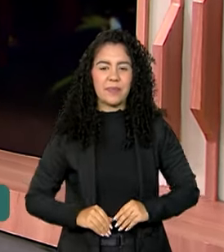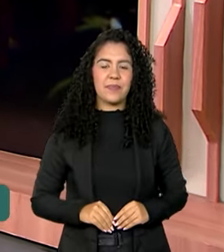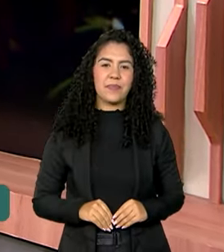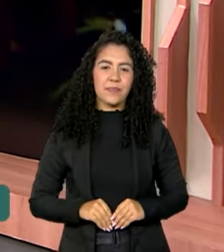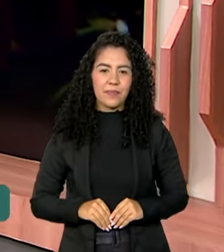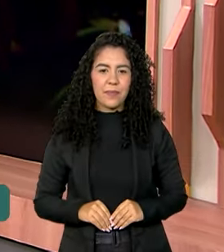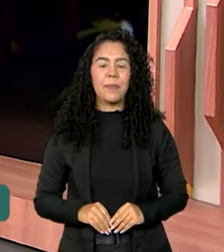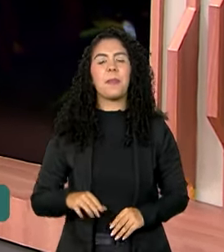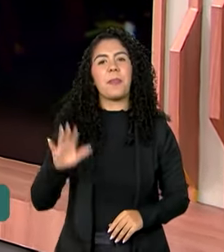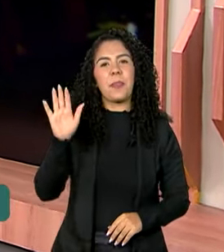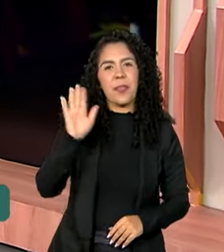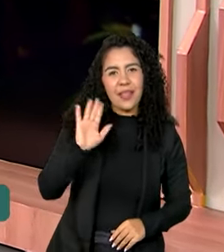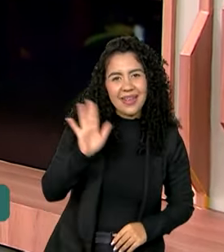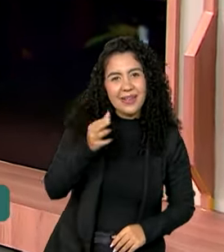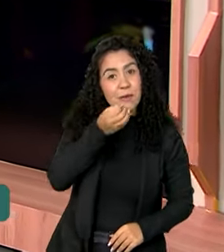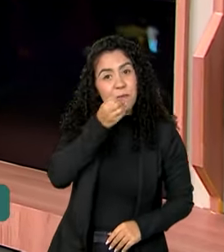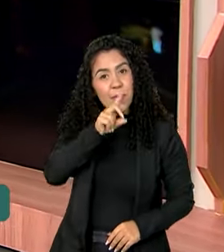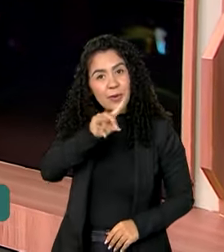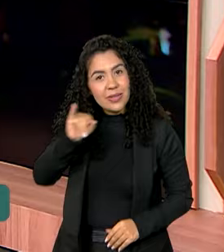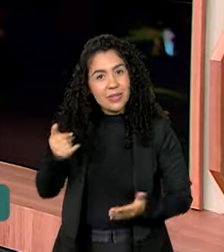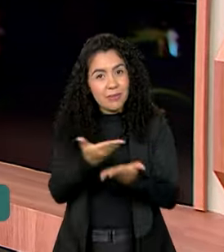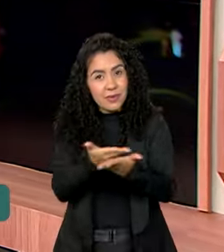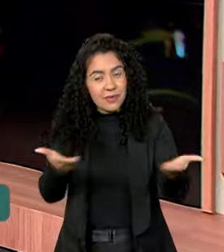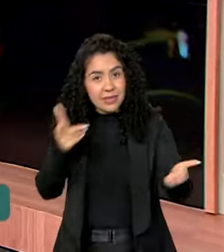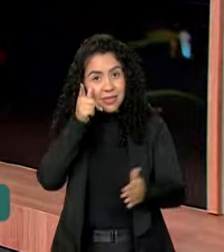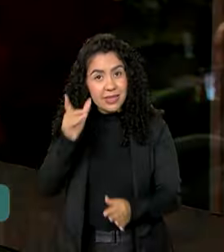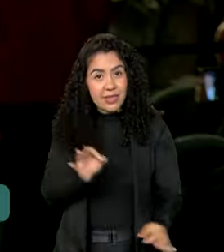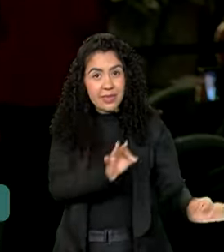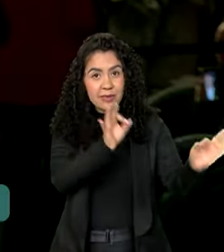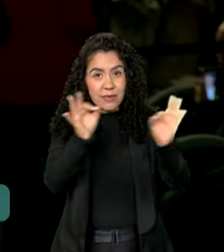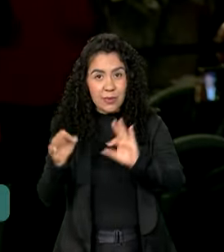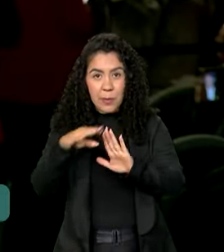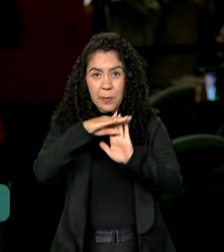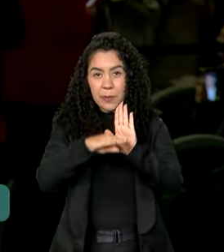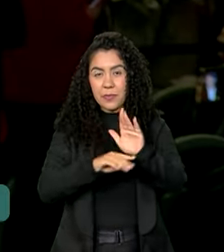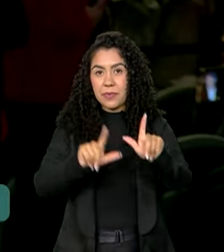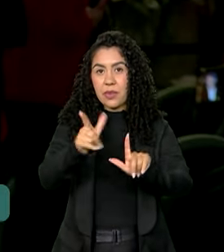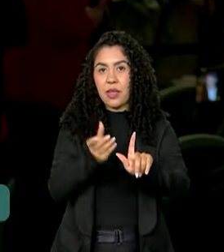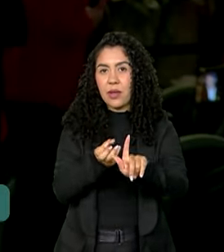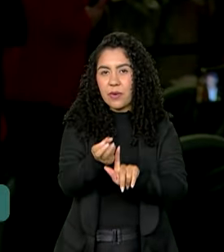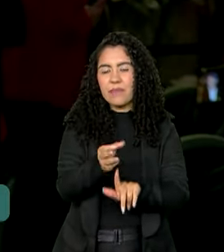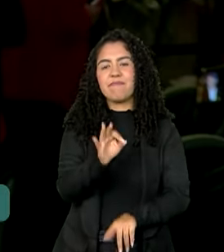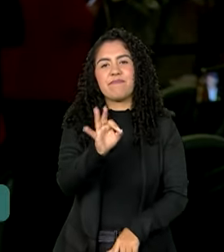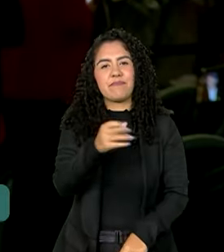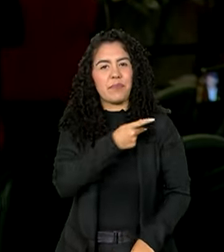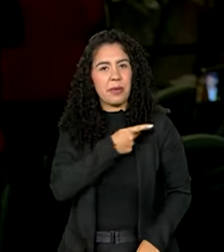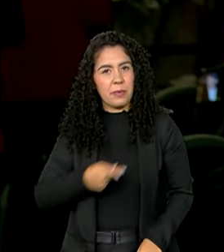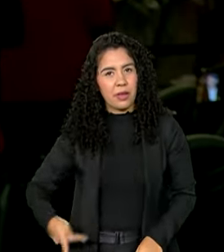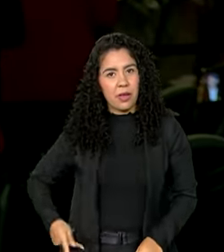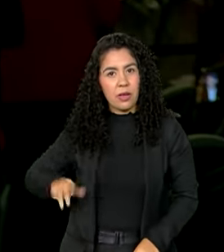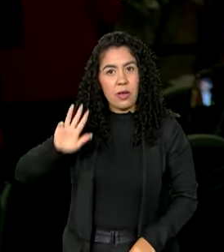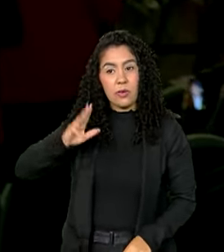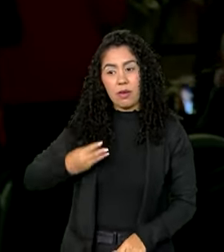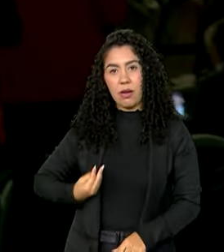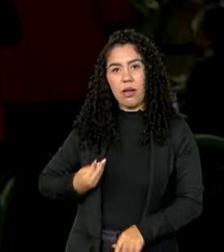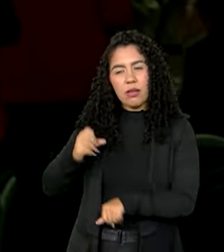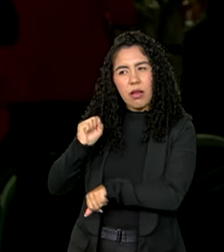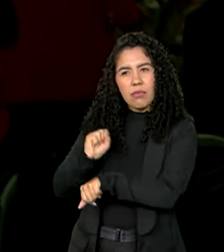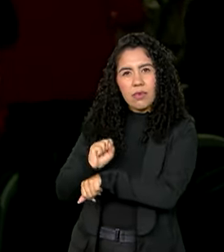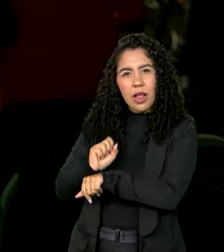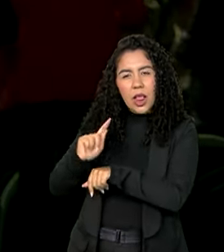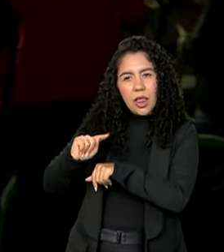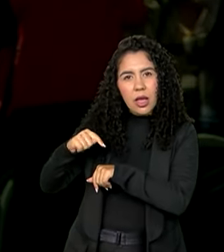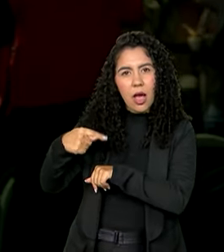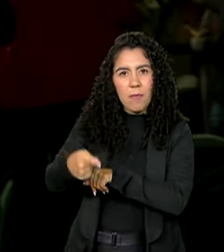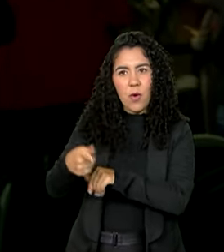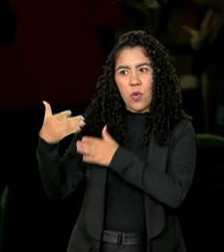Oi, Vanessa, bom dia para você, bom dia a todos que acompanham o canal GOV. É isso mesmo, o presidente Lula está sendo aguardado daqui a pouquinho aqui em